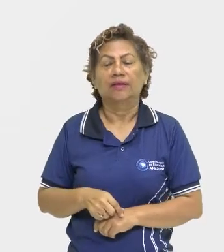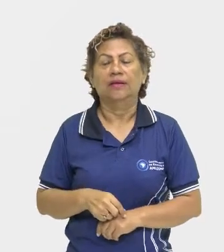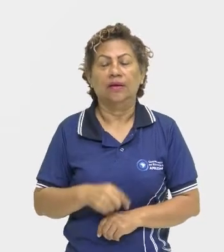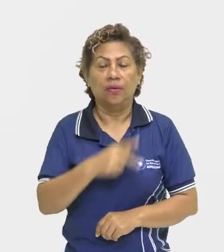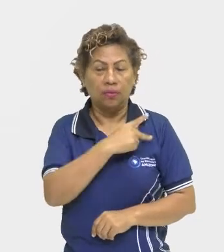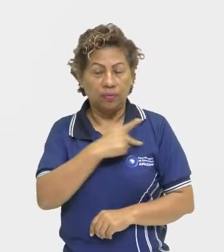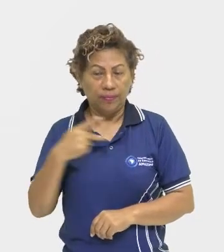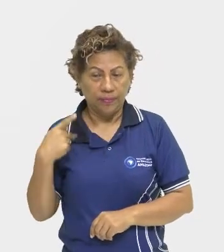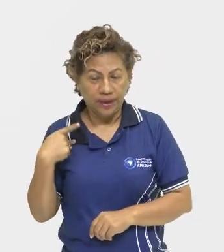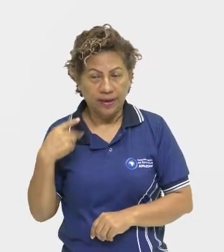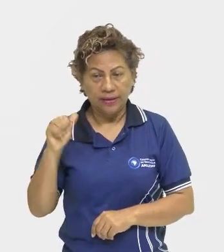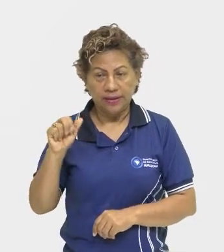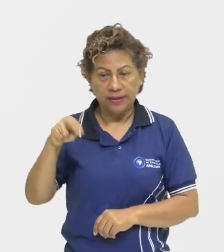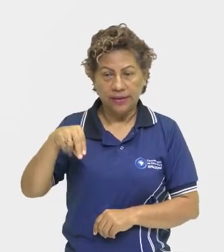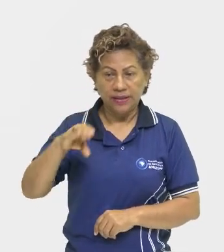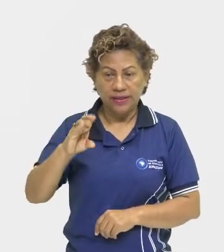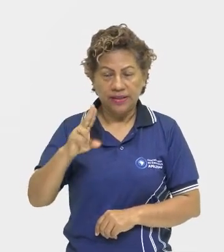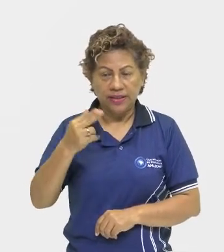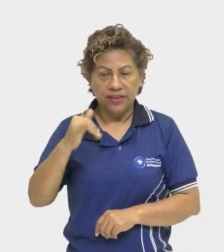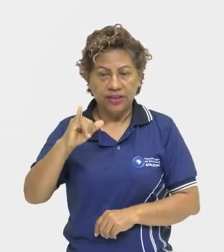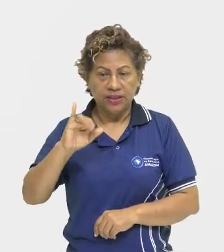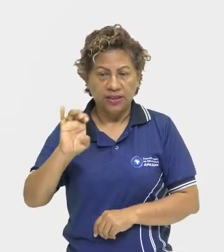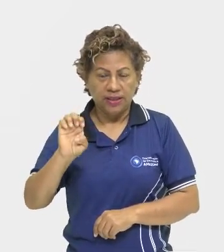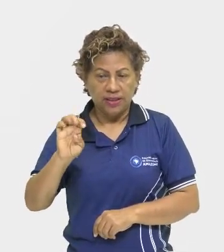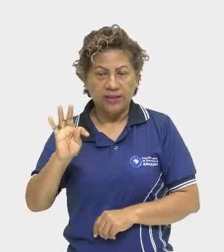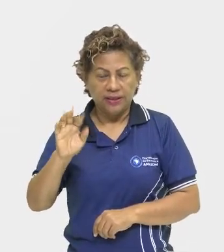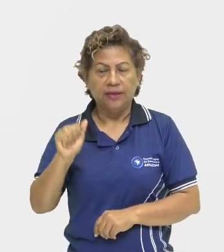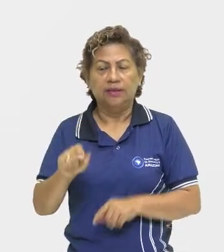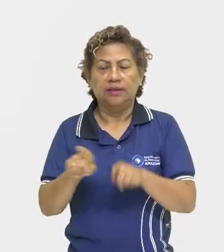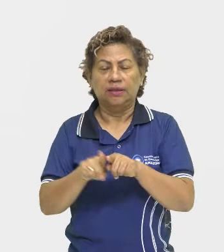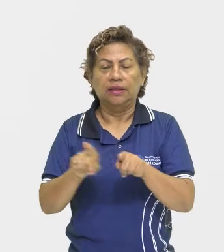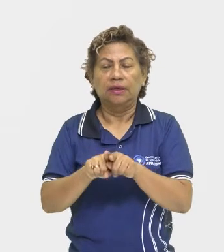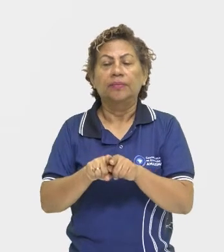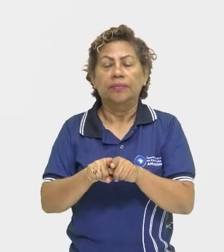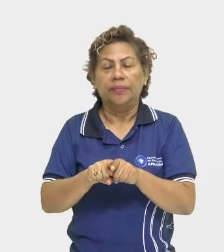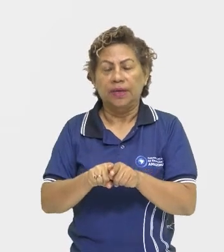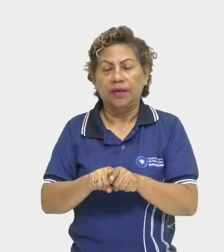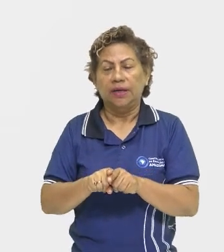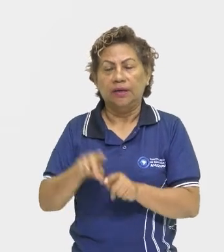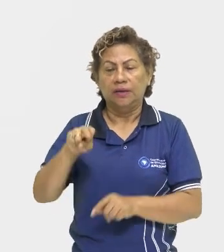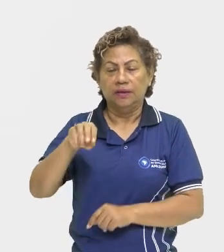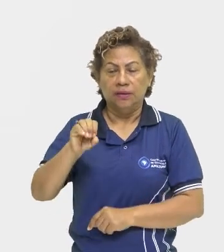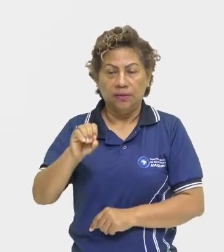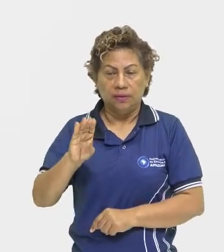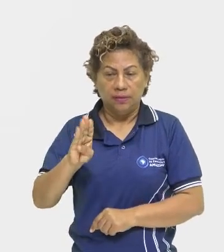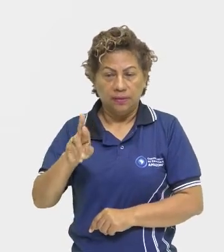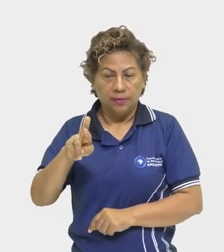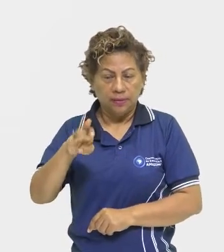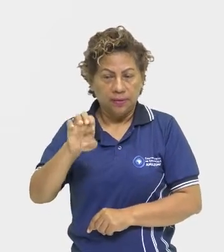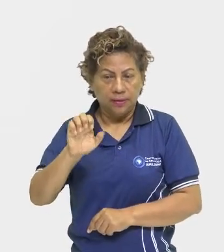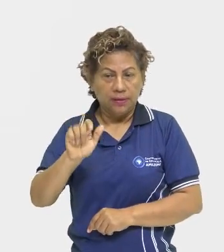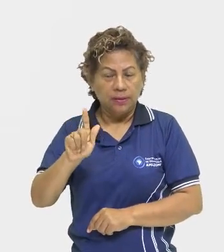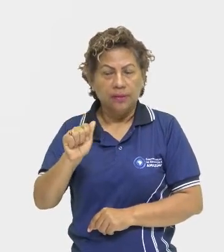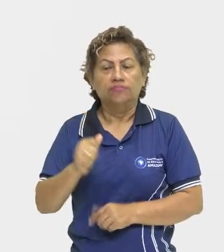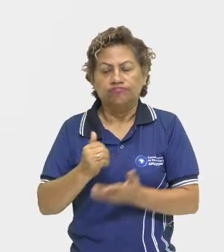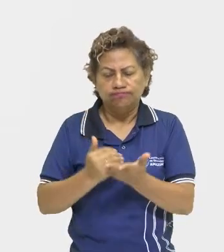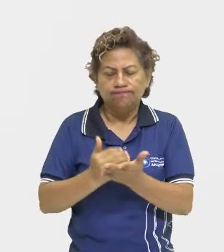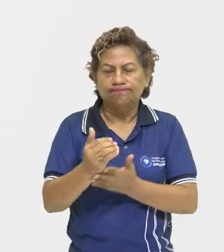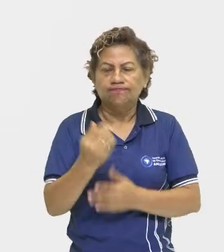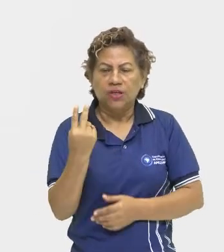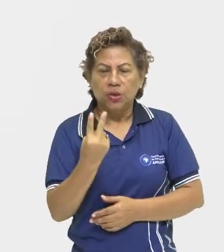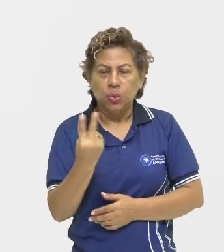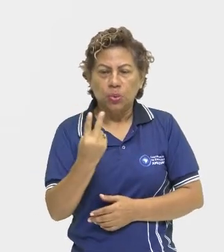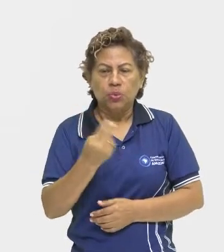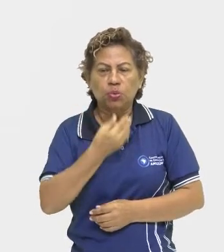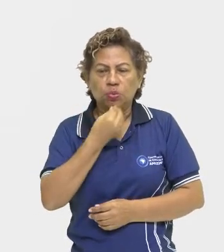Nobre, instituíram aí o teatro no Brasil, né, são os primórdios do teatro, começa com eles, correto?